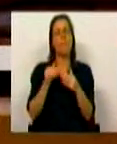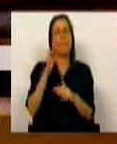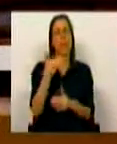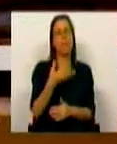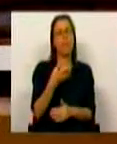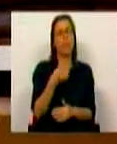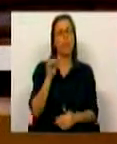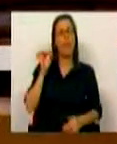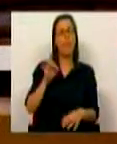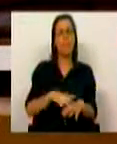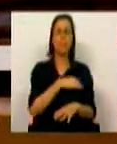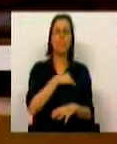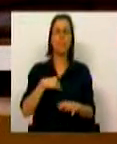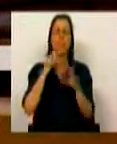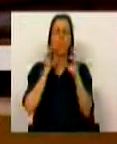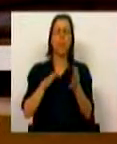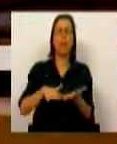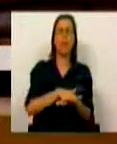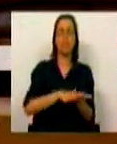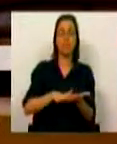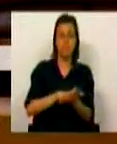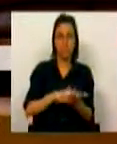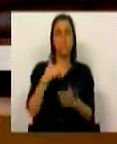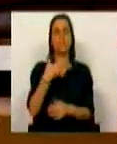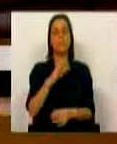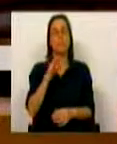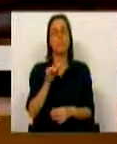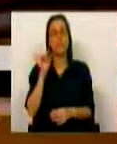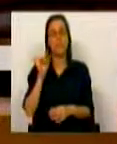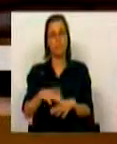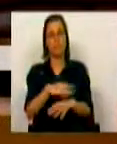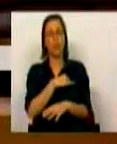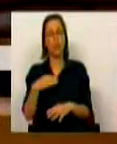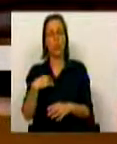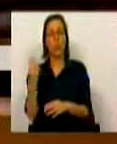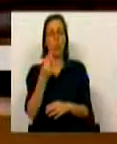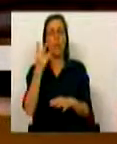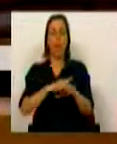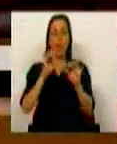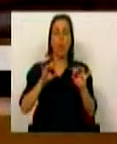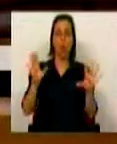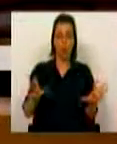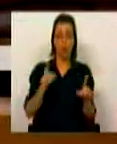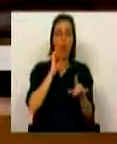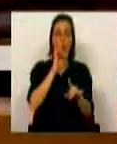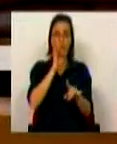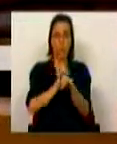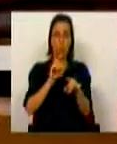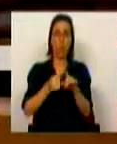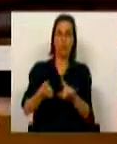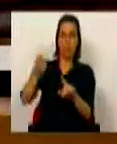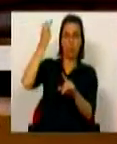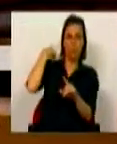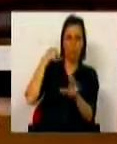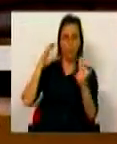190 mil consultas nos cuidados primários e mais 140 mil consultas nas unidades hospitalares do que no mesmo período anterior.